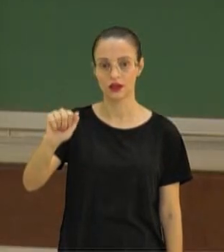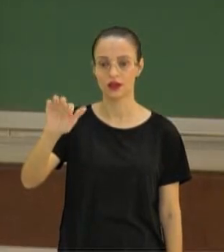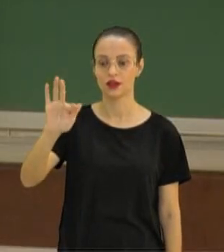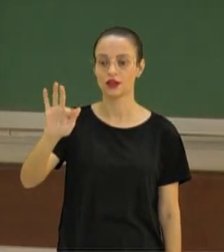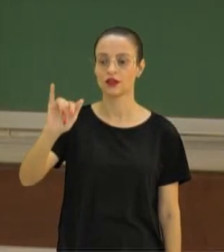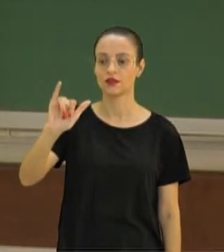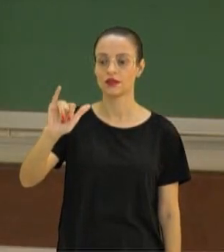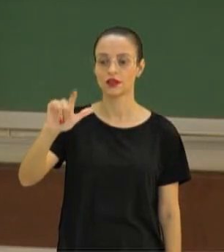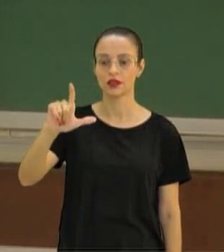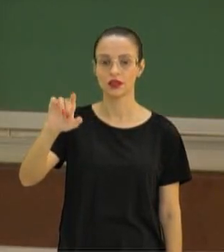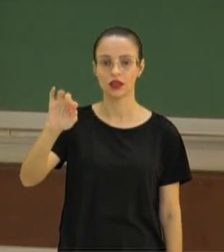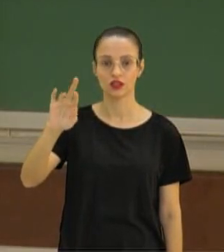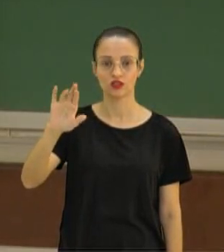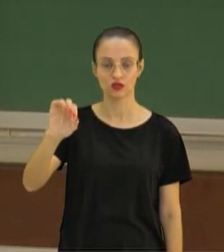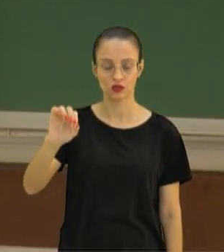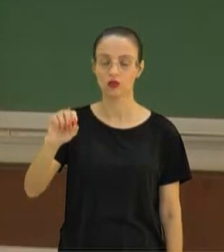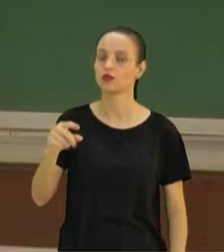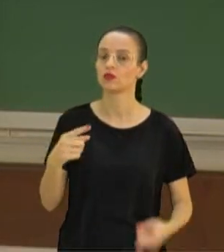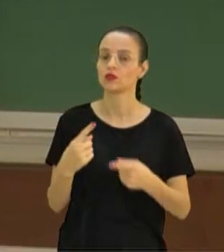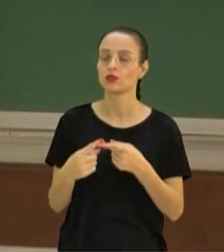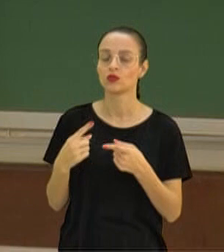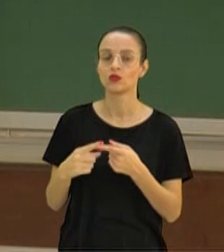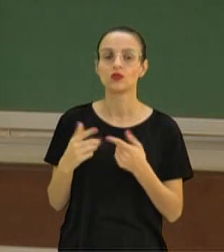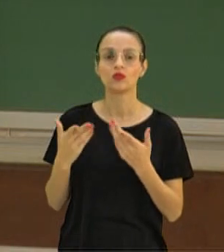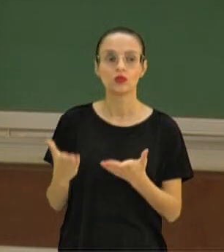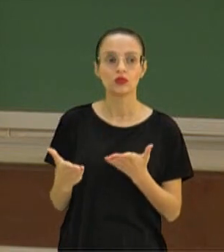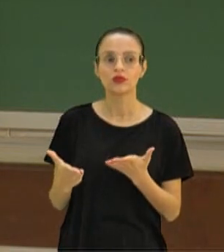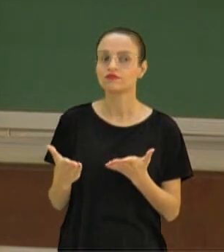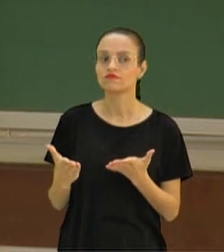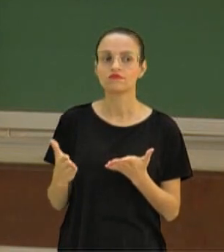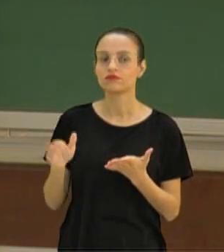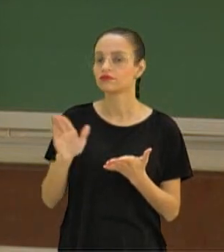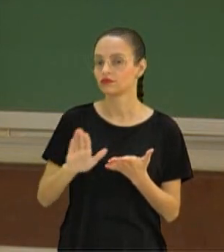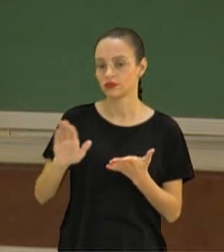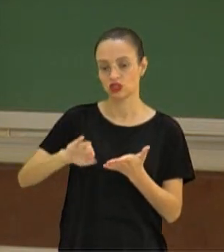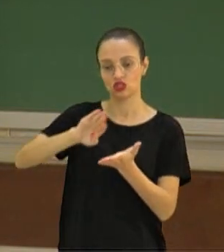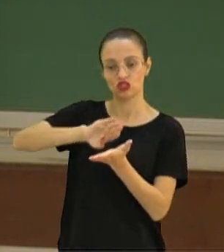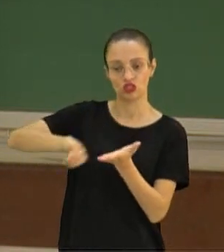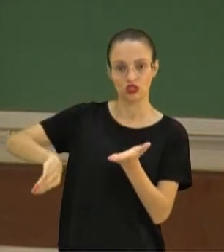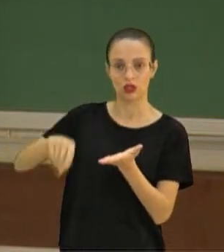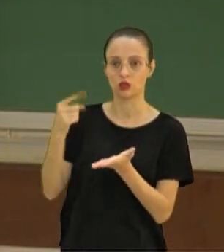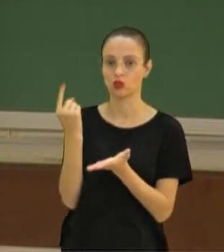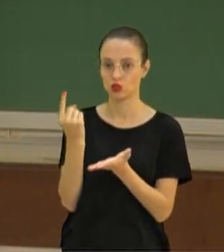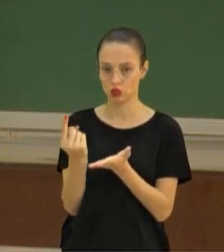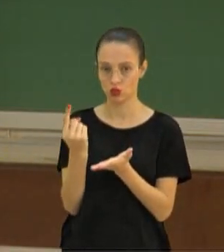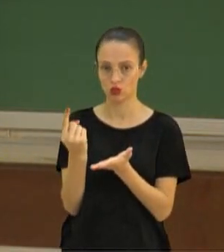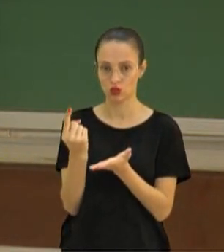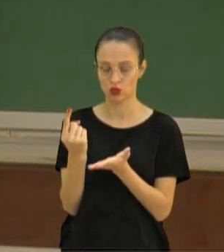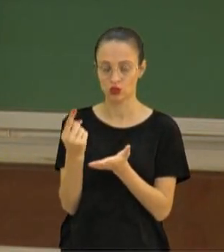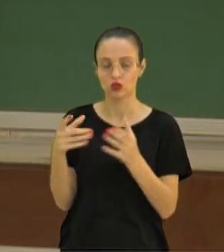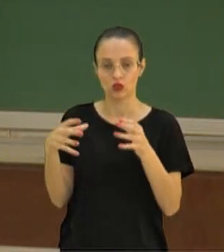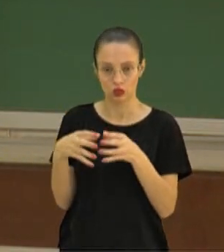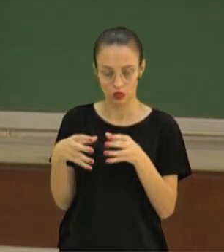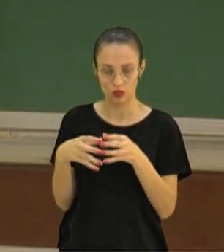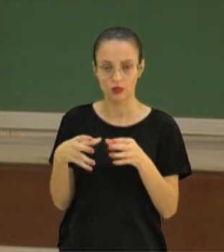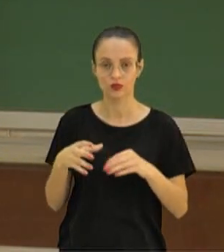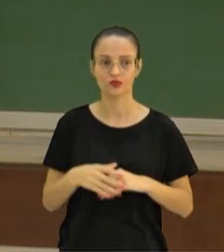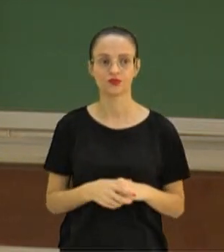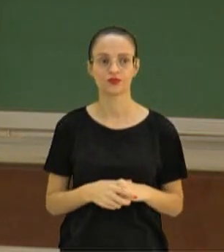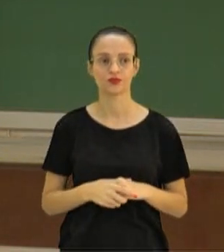grupo parafilético. Porque eu estou desconsiderando um dos grupos, uma das espécies de interesse.